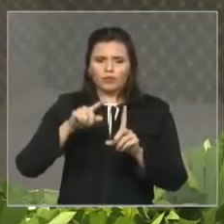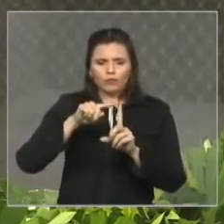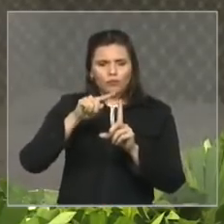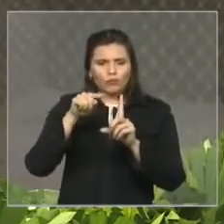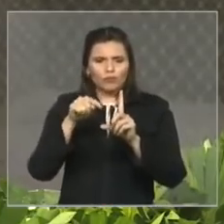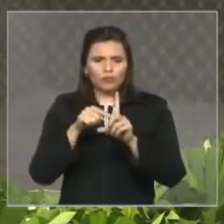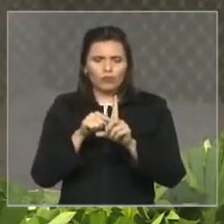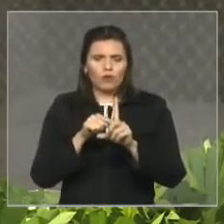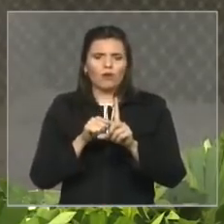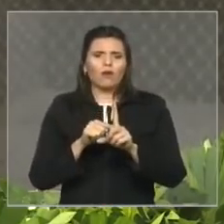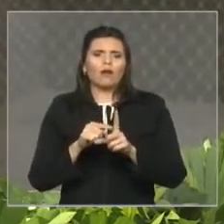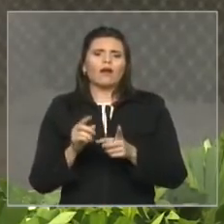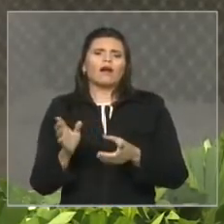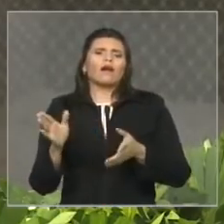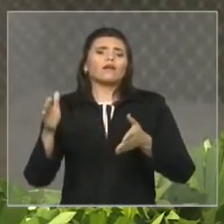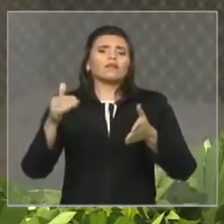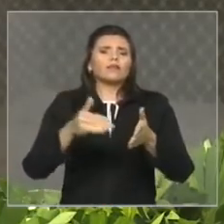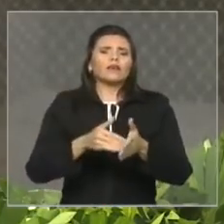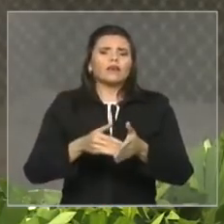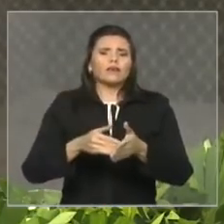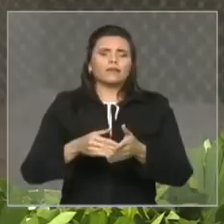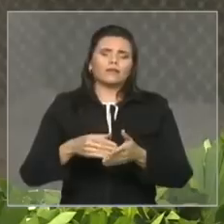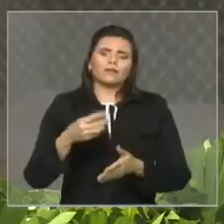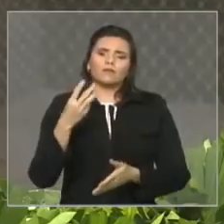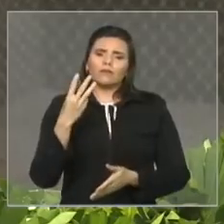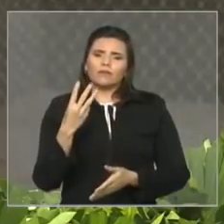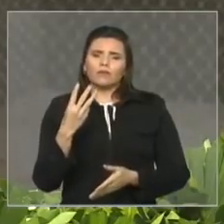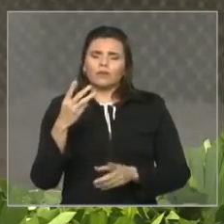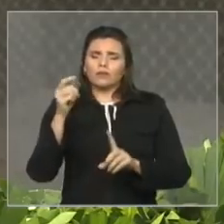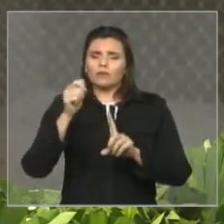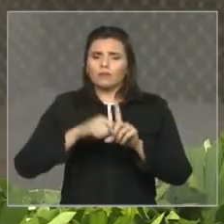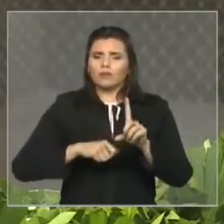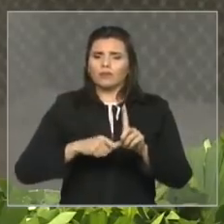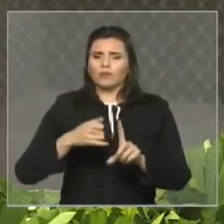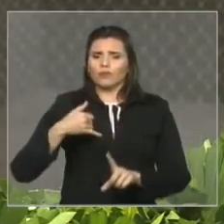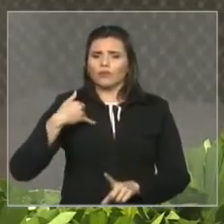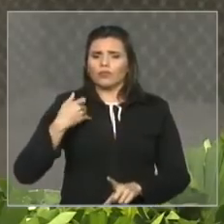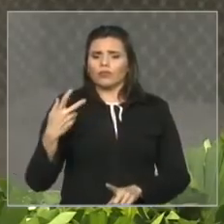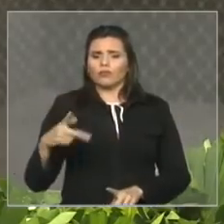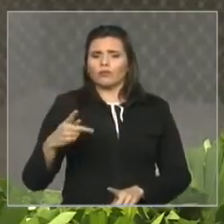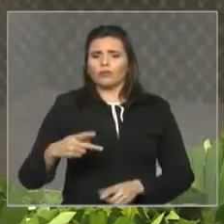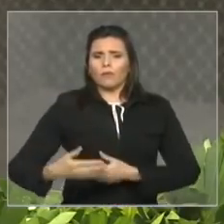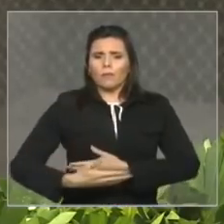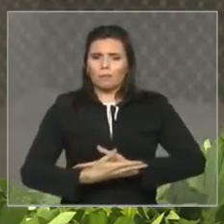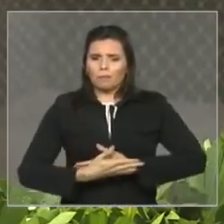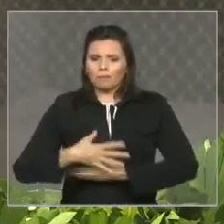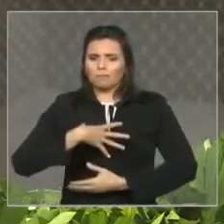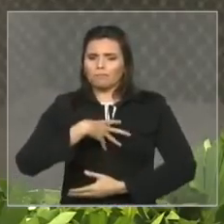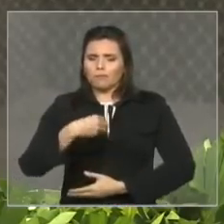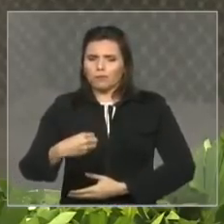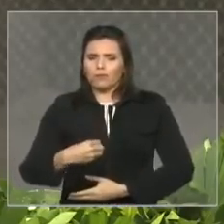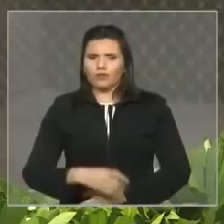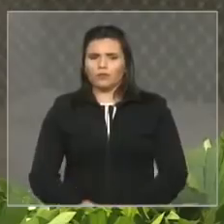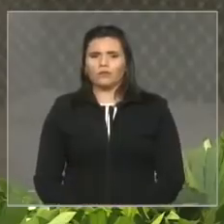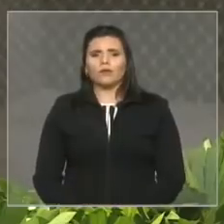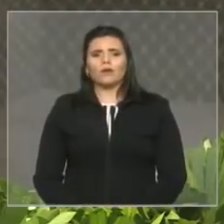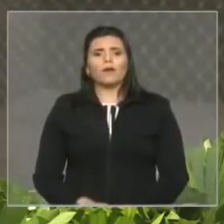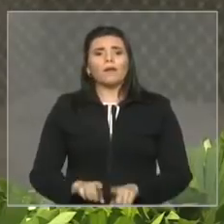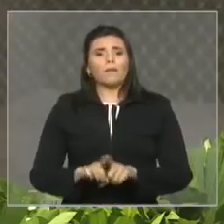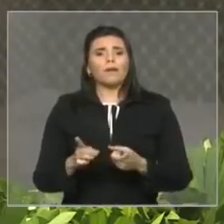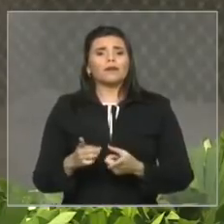uma condicionalidade ao longo da gestação qual seja o comparecimento nos exames de pré-natal